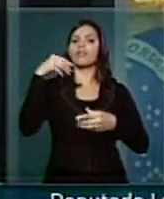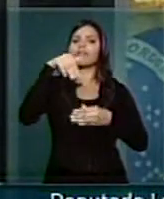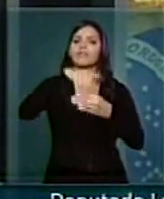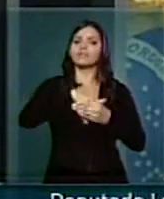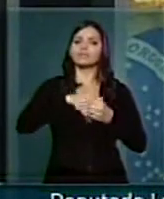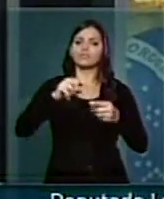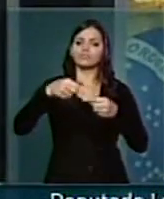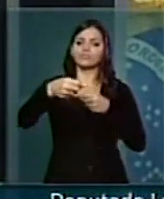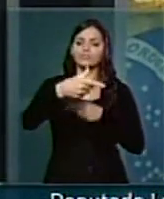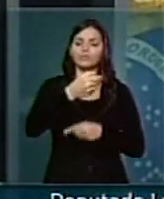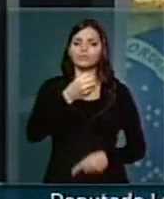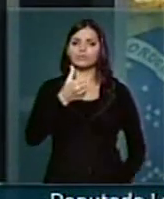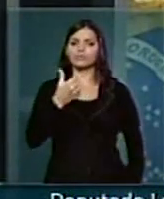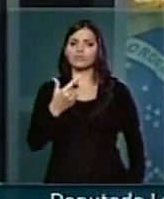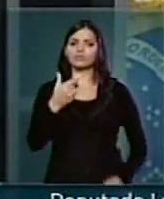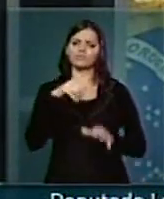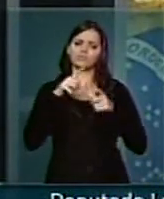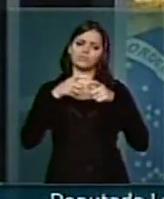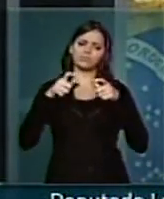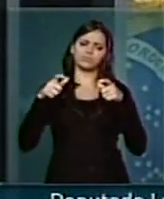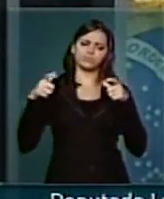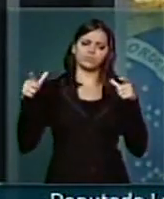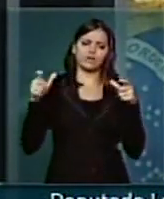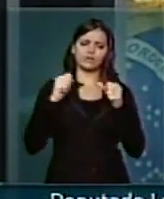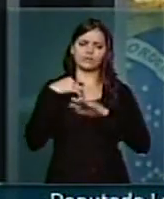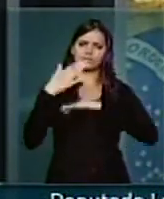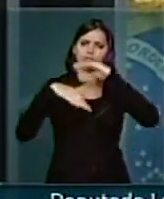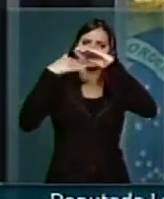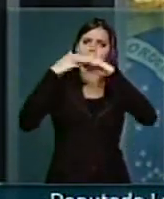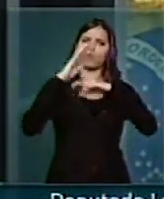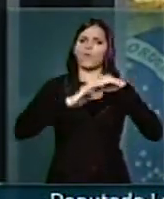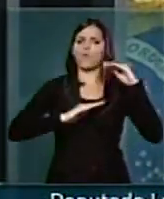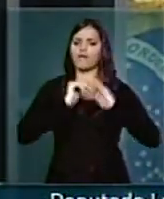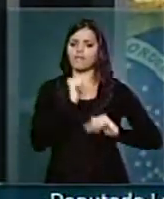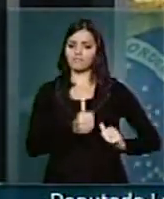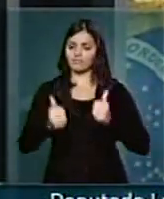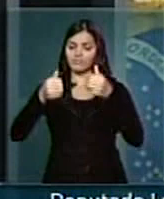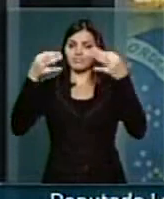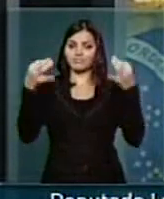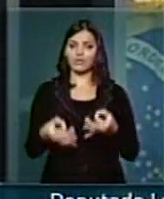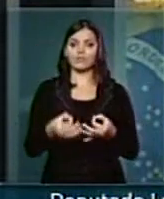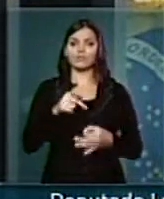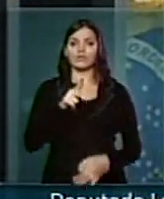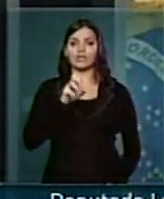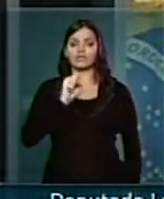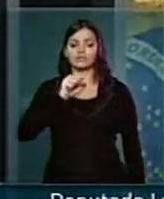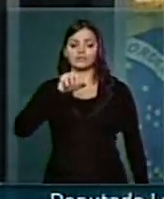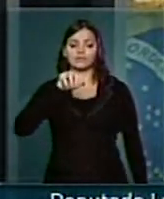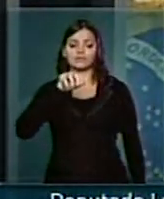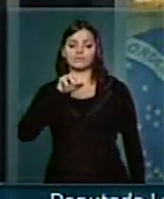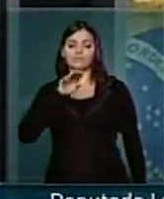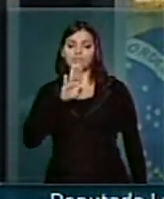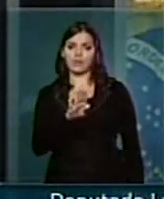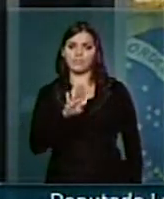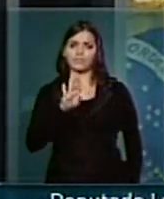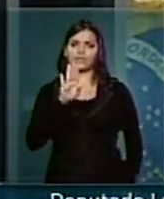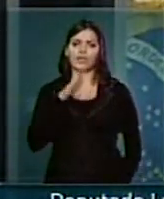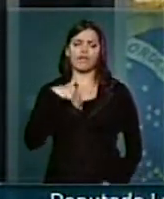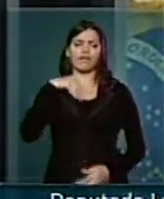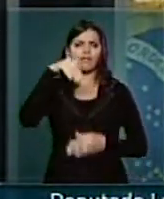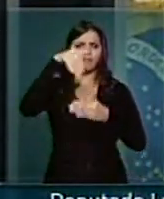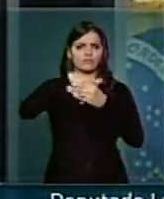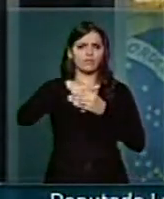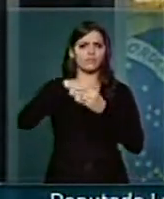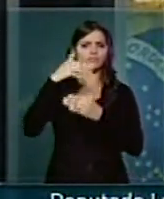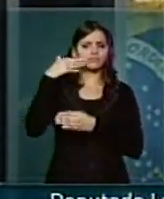Crescer, crescer com qualidade é o nosso desafio. Se o PSB, nas últimas eleições, tem conseguido